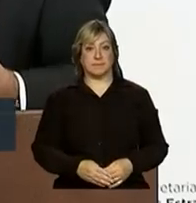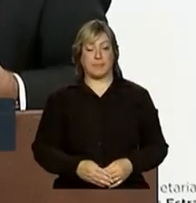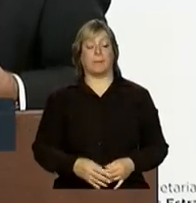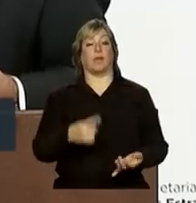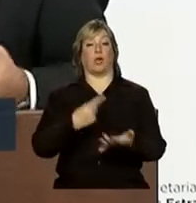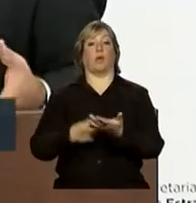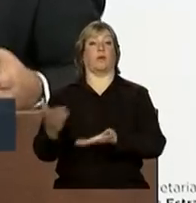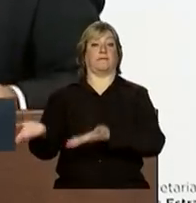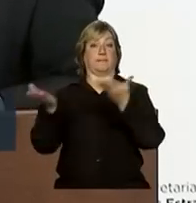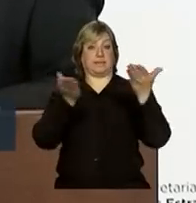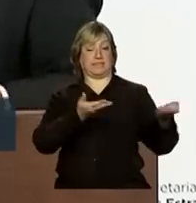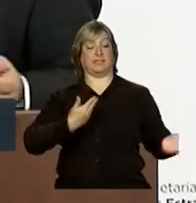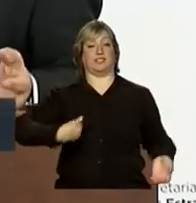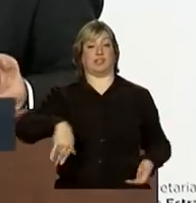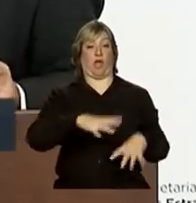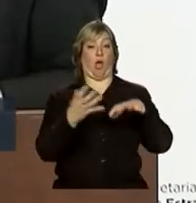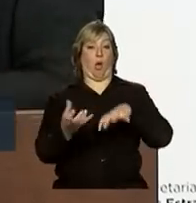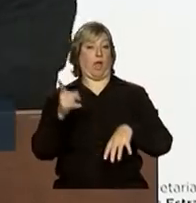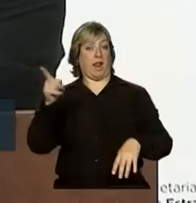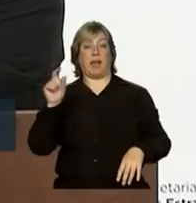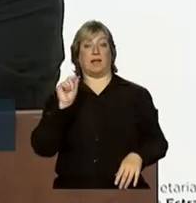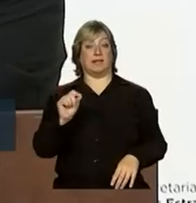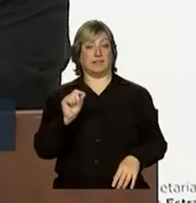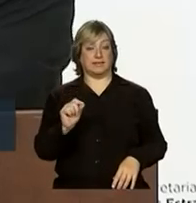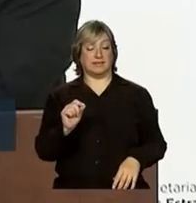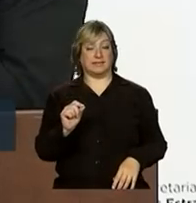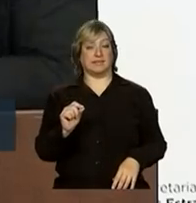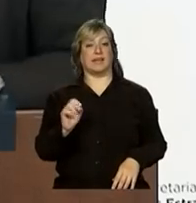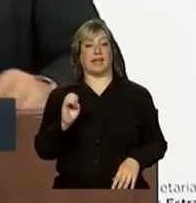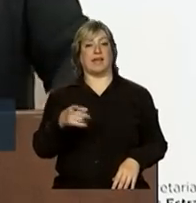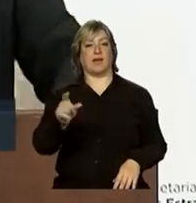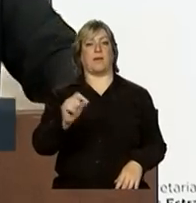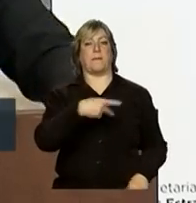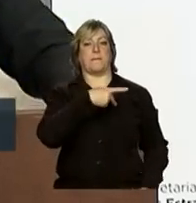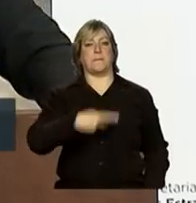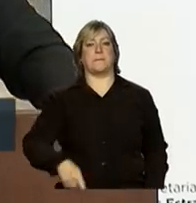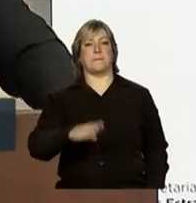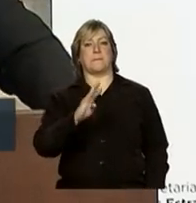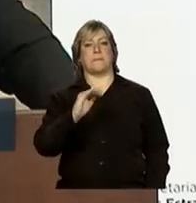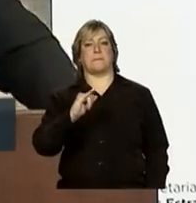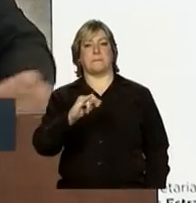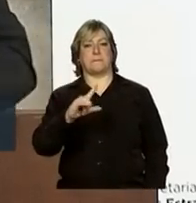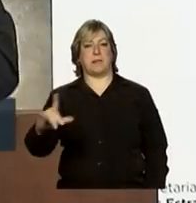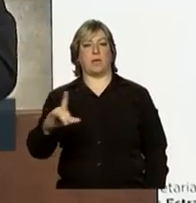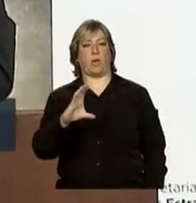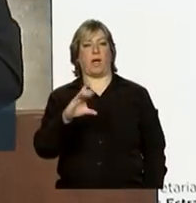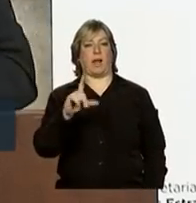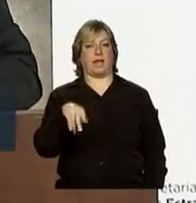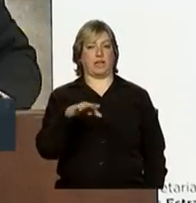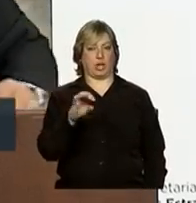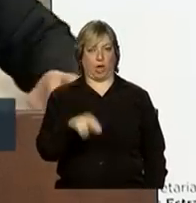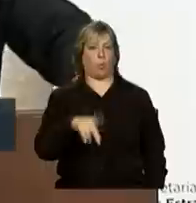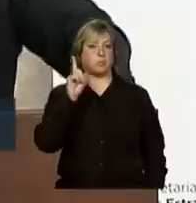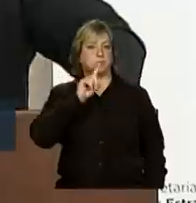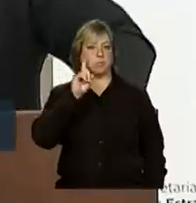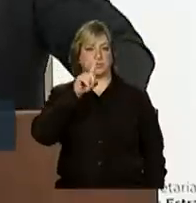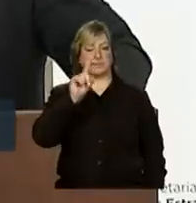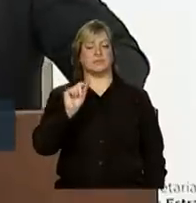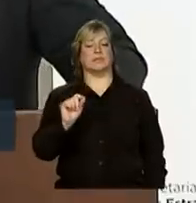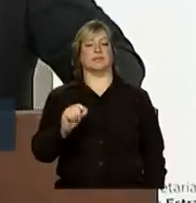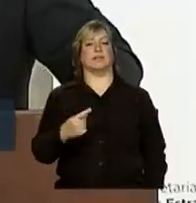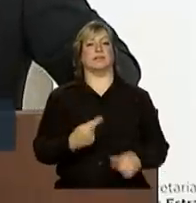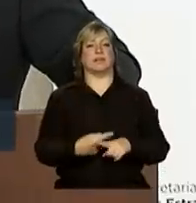convidado do nosso congresso lá foi exatamente o presidente Bill Clinton, que, além de abordar essas